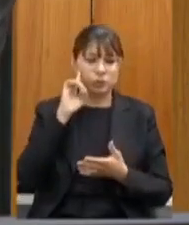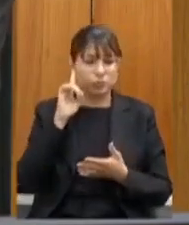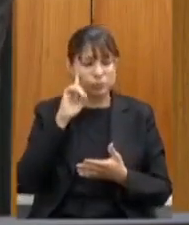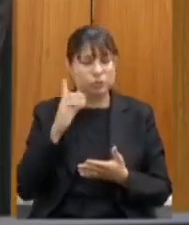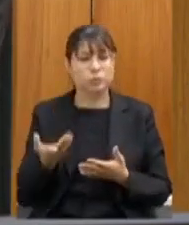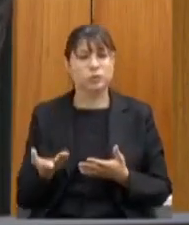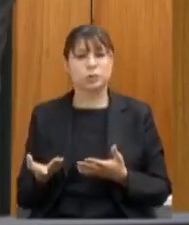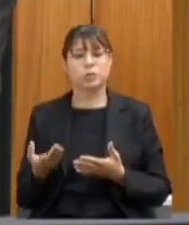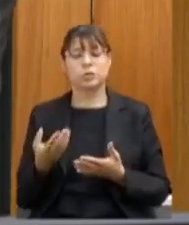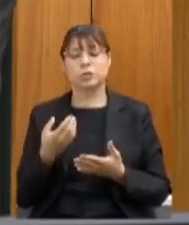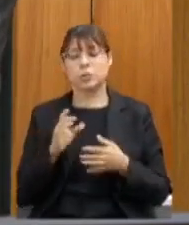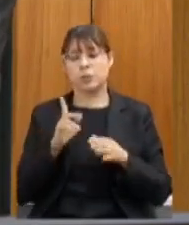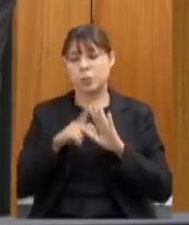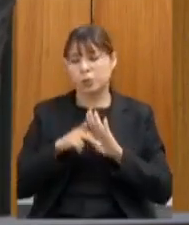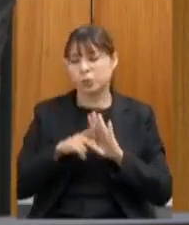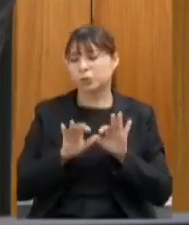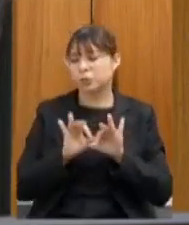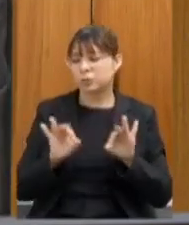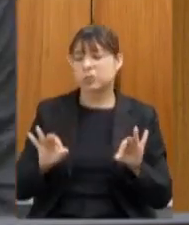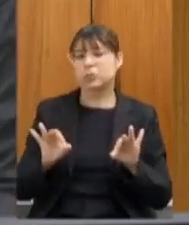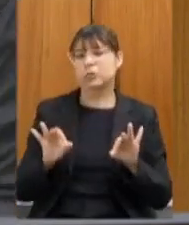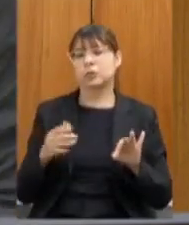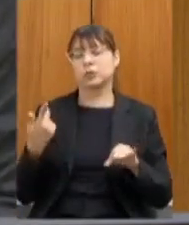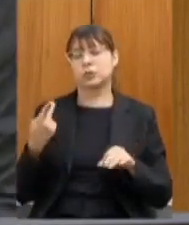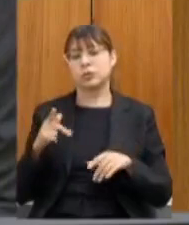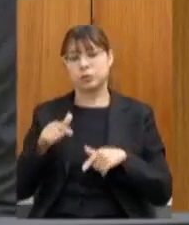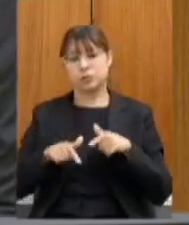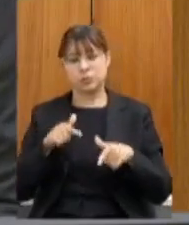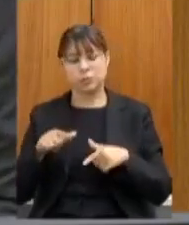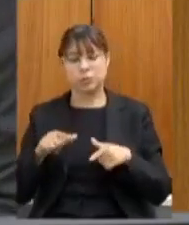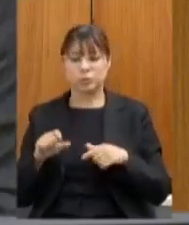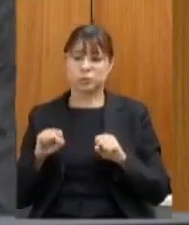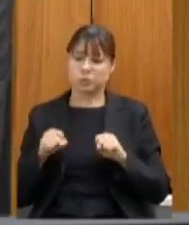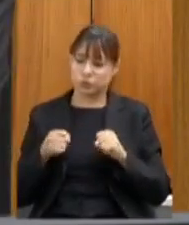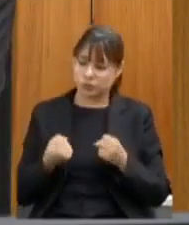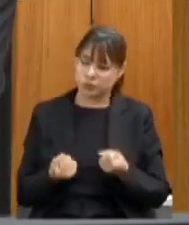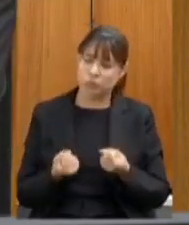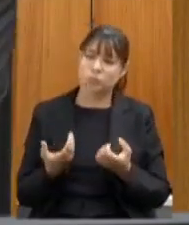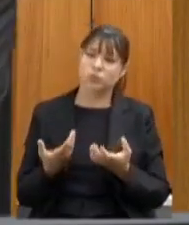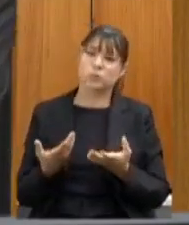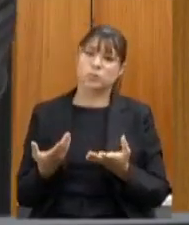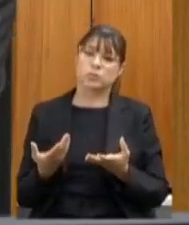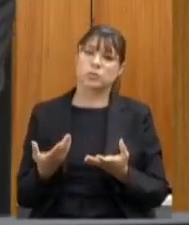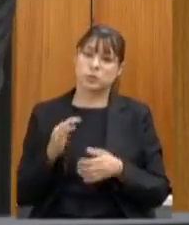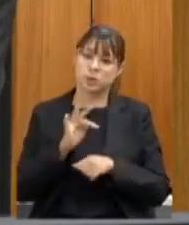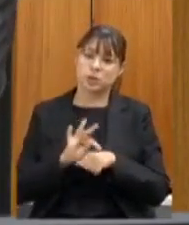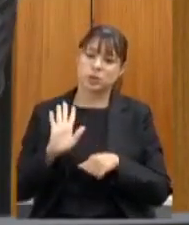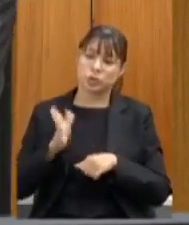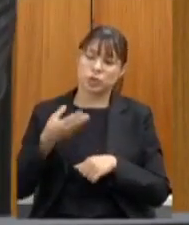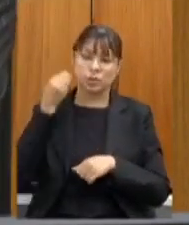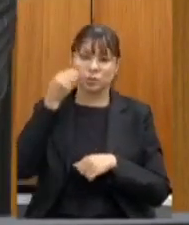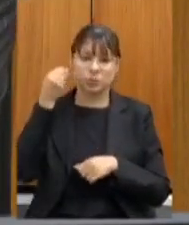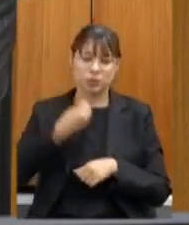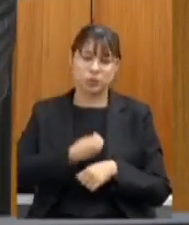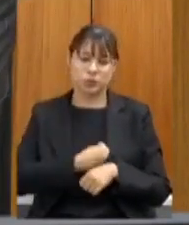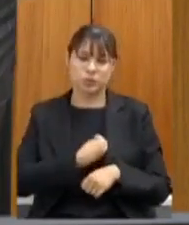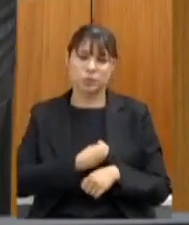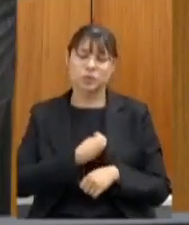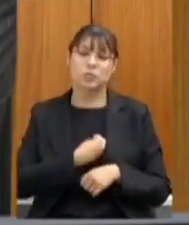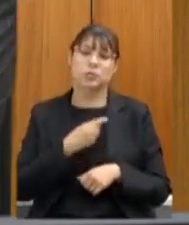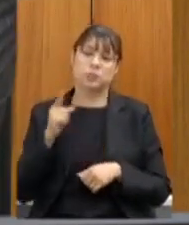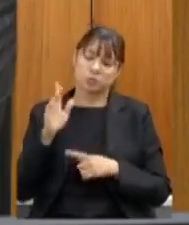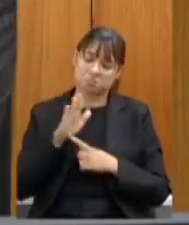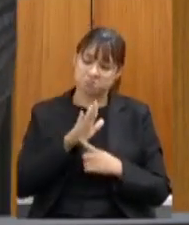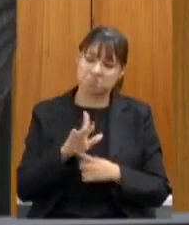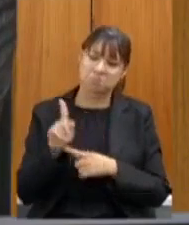os bons projetos com todo o seu dinamismo com sua força técnica que ela trouxe da sua história de vida ela mostrou